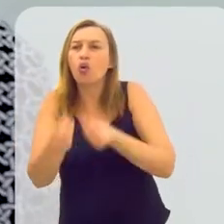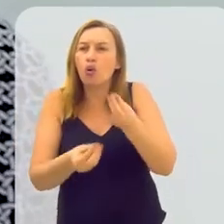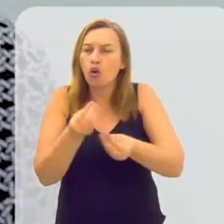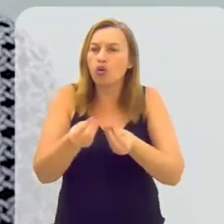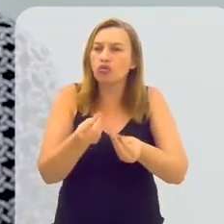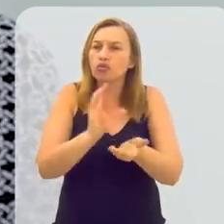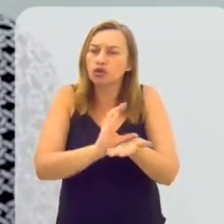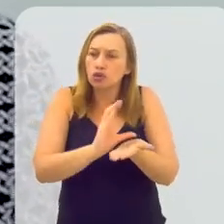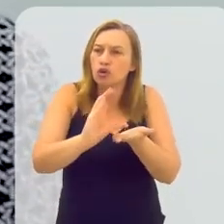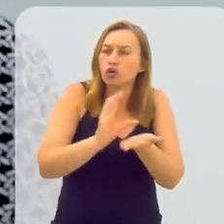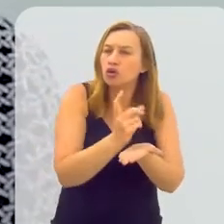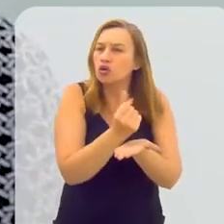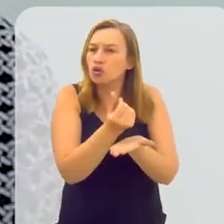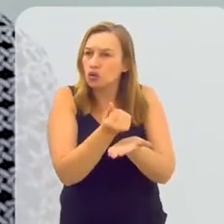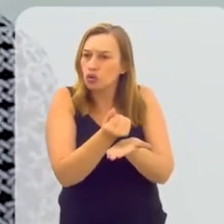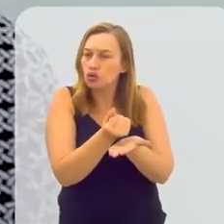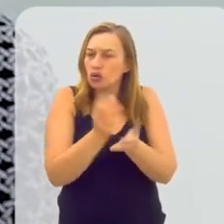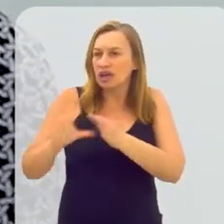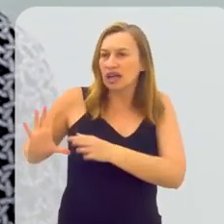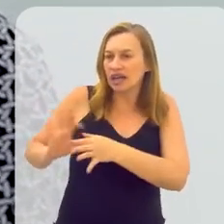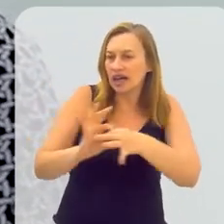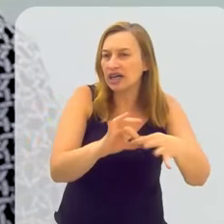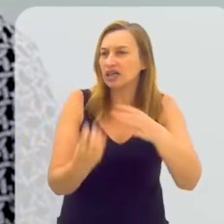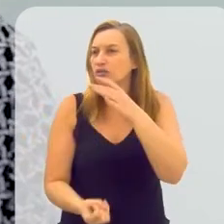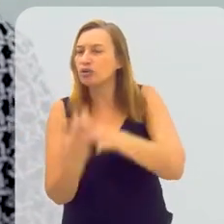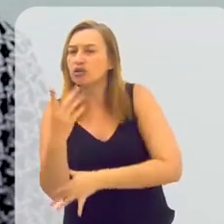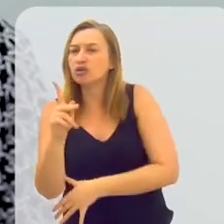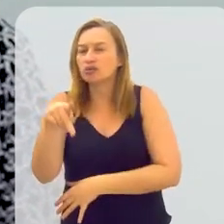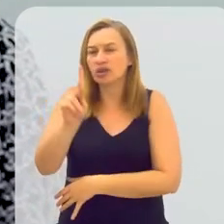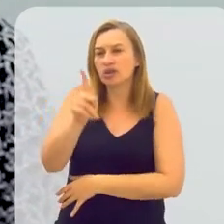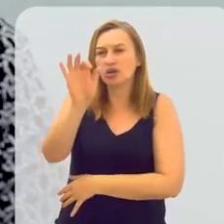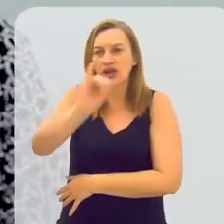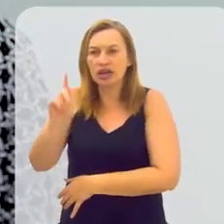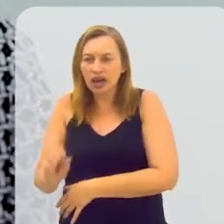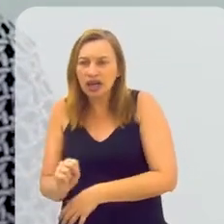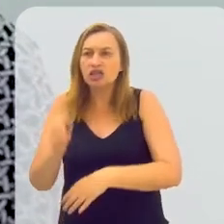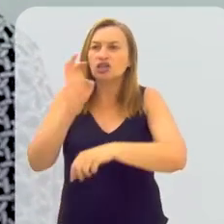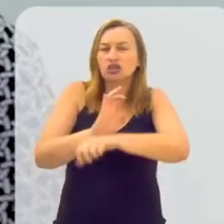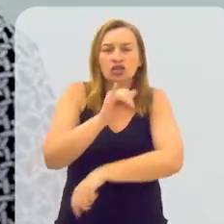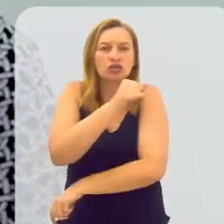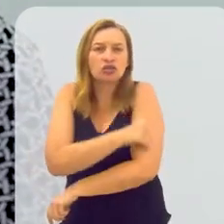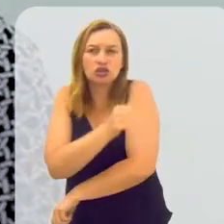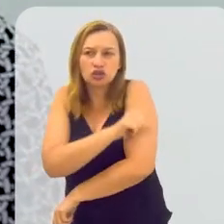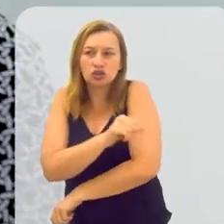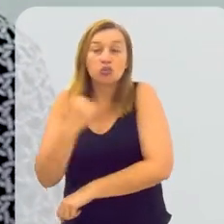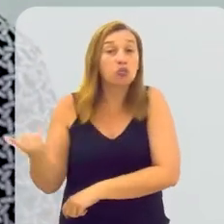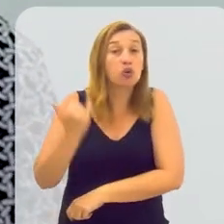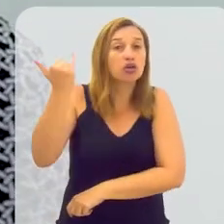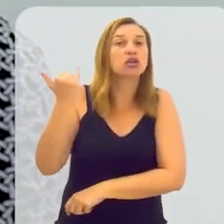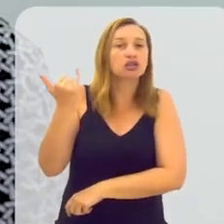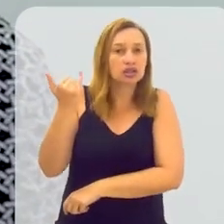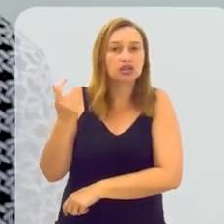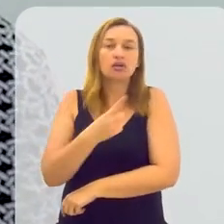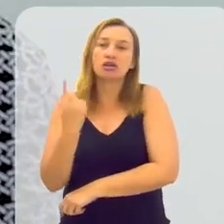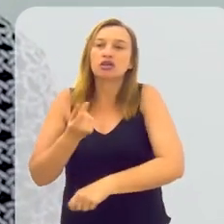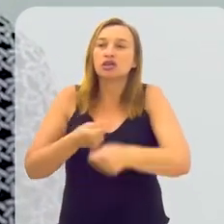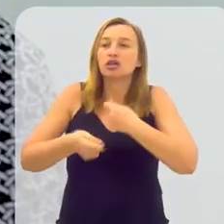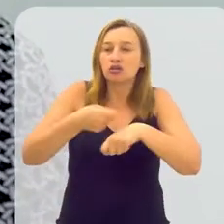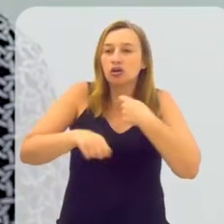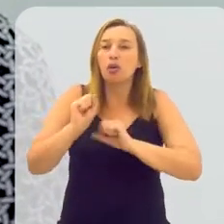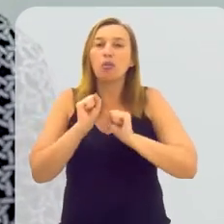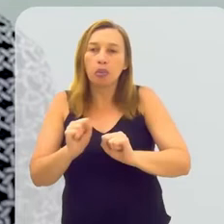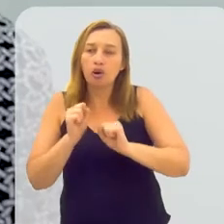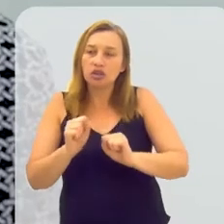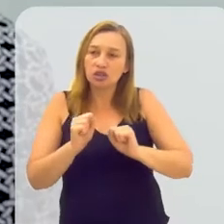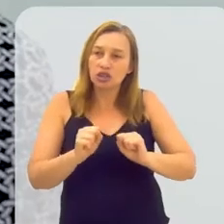e pensar de que forma os recursos hoje, angariados com a produção de petróleo e gás aqui no Estado do Rio de Janeiro, que são importantíssimos para a nossa